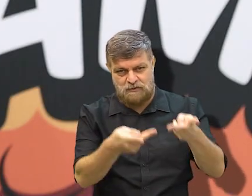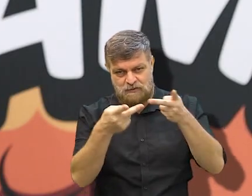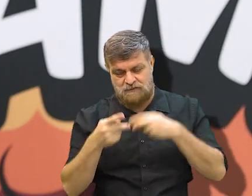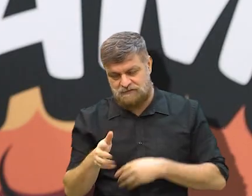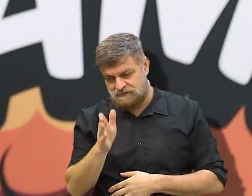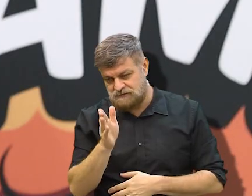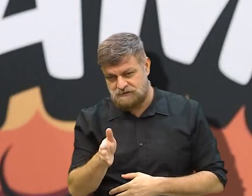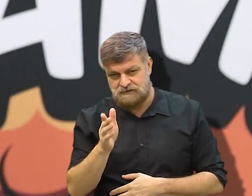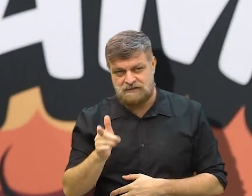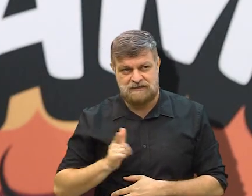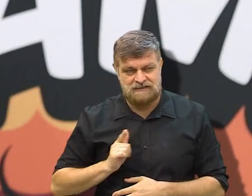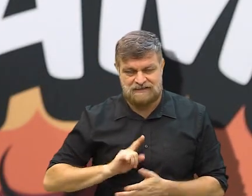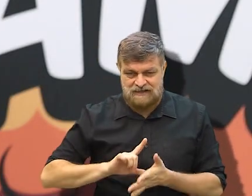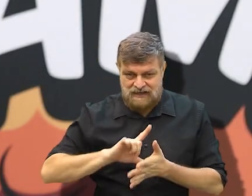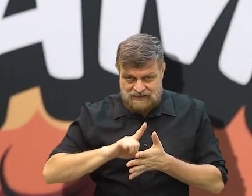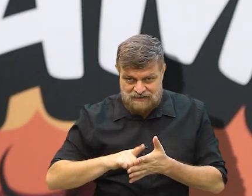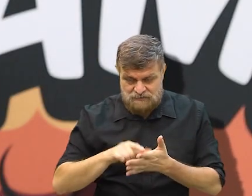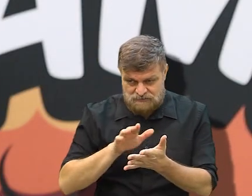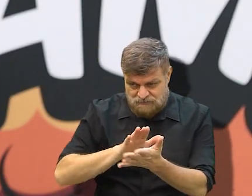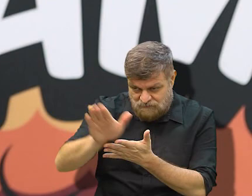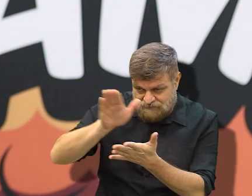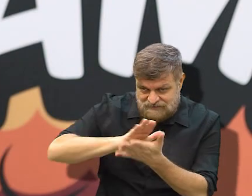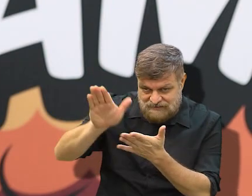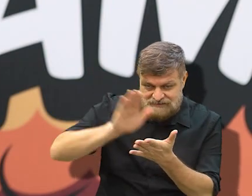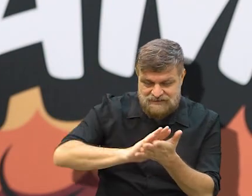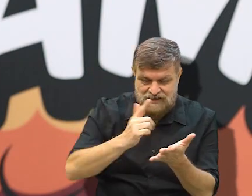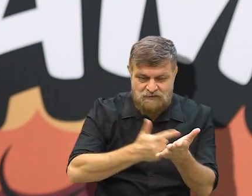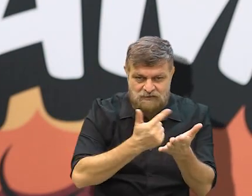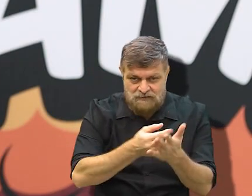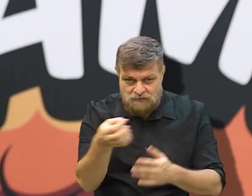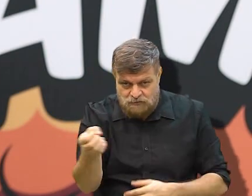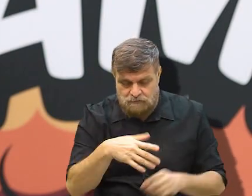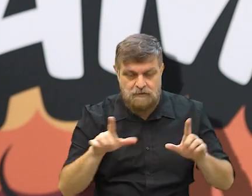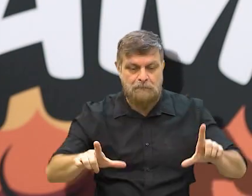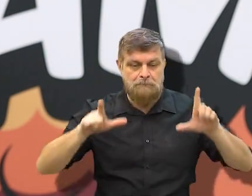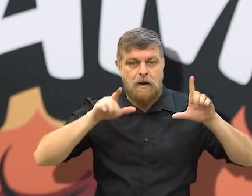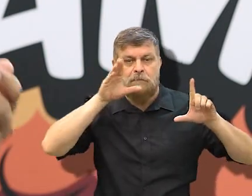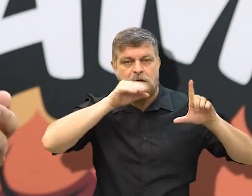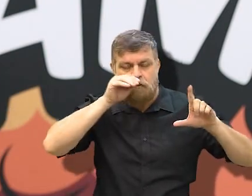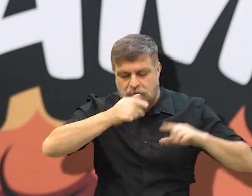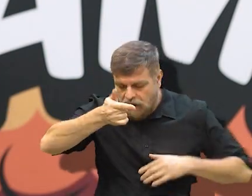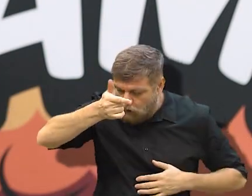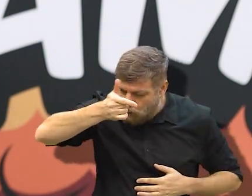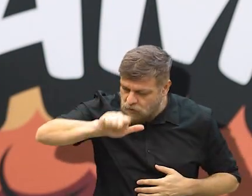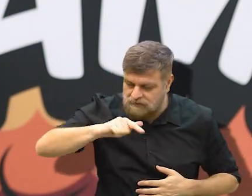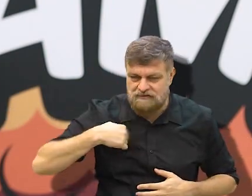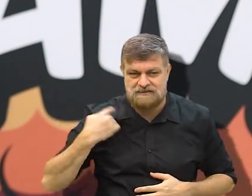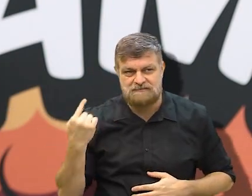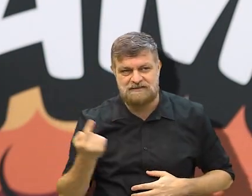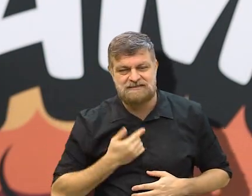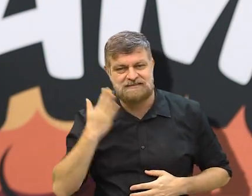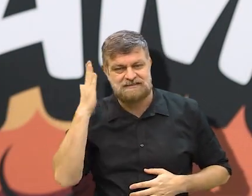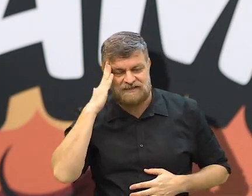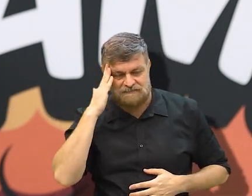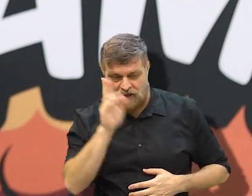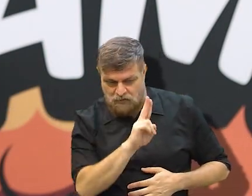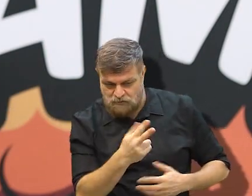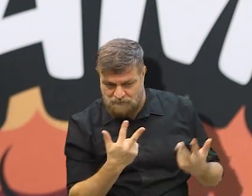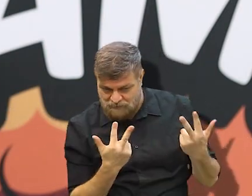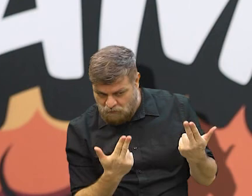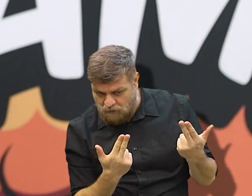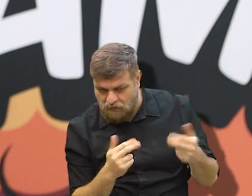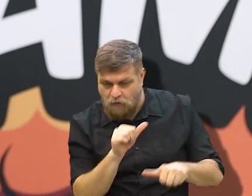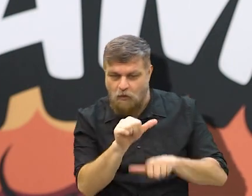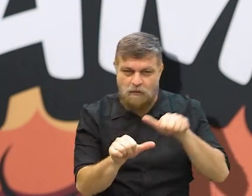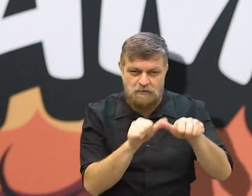convite aqui feito para os próximos lançamentos. Aí você volta aqui. A gente bate para ver se ficou